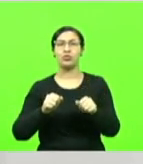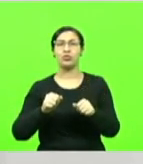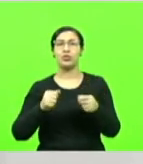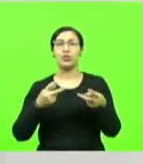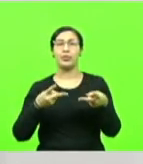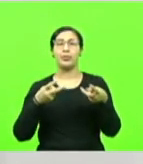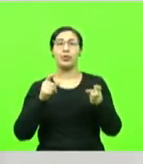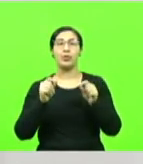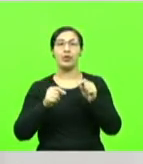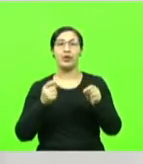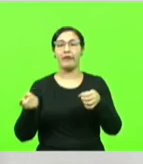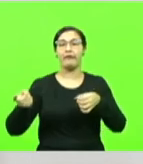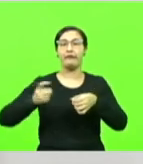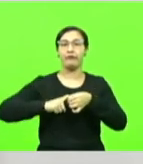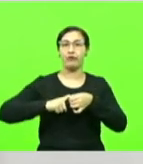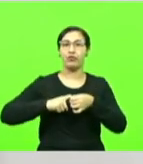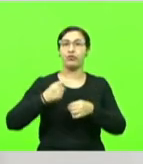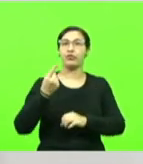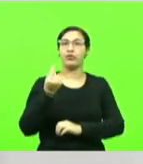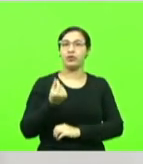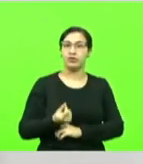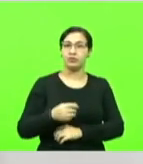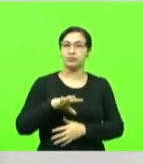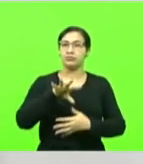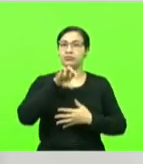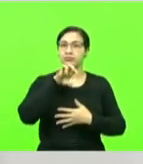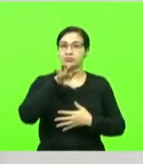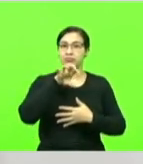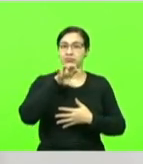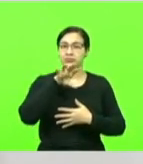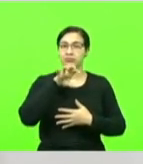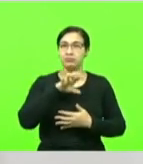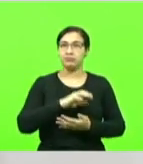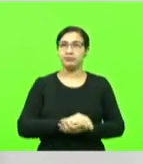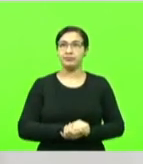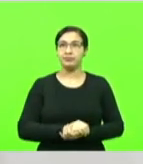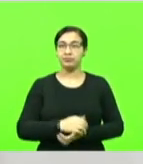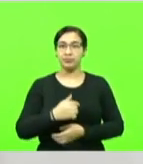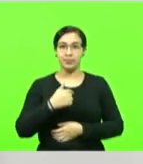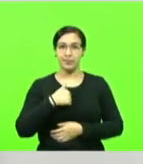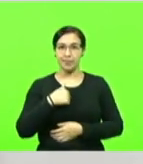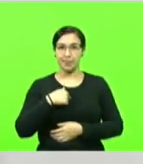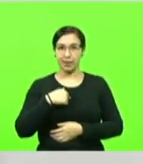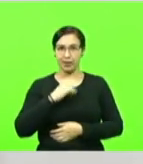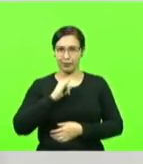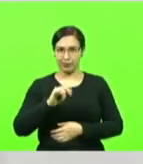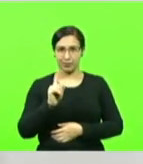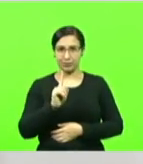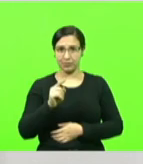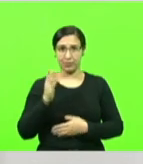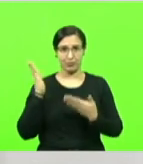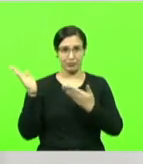o dinheiro dos respiradores. Não fui eu que disse, foi ele que disse no vídeo.